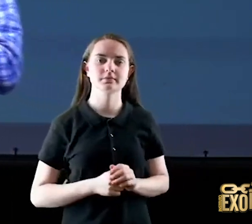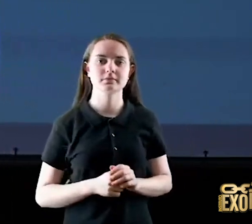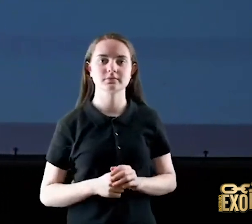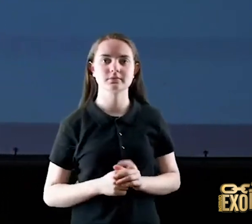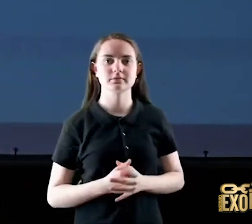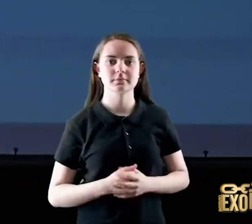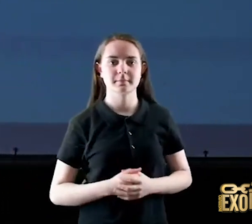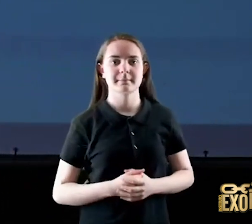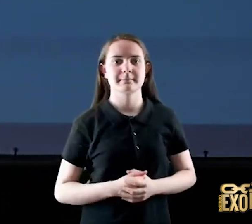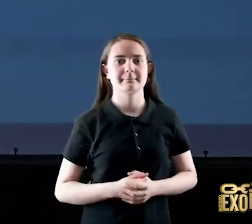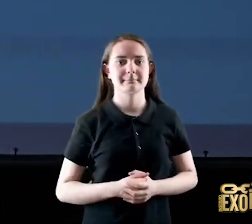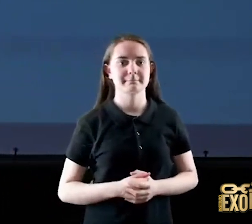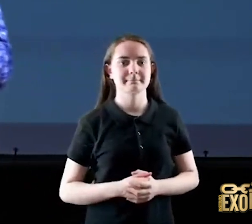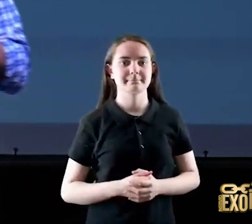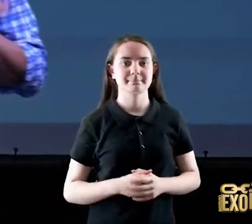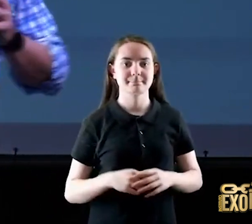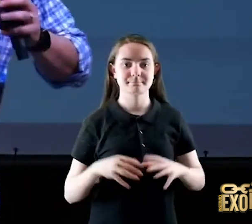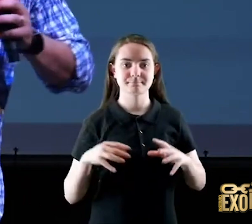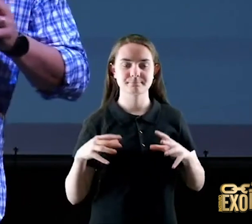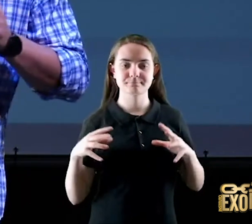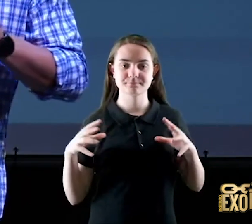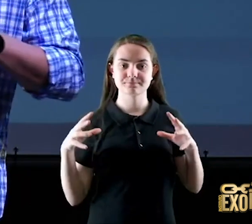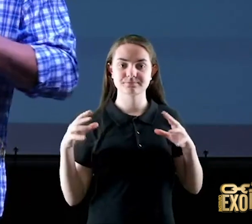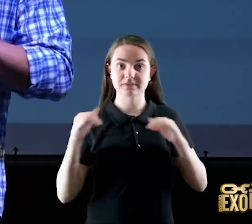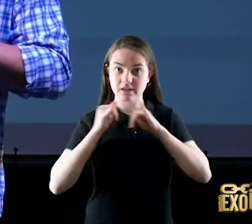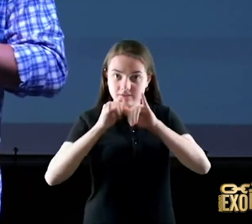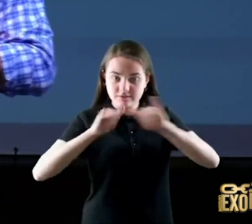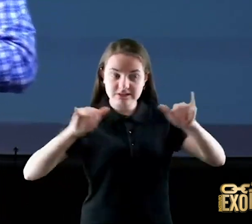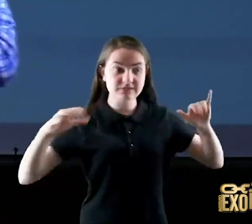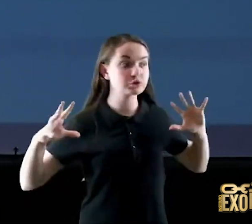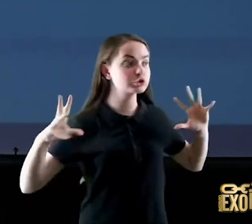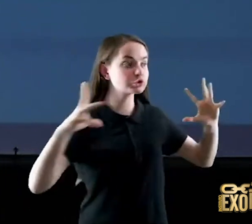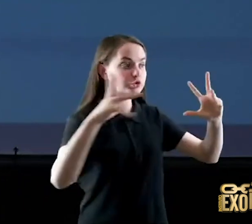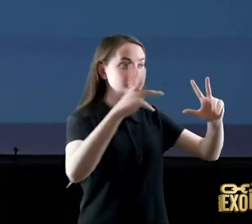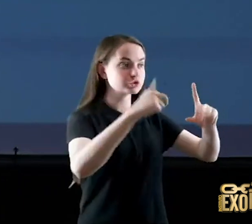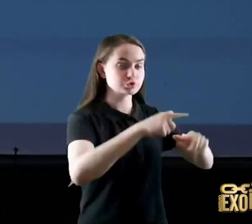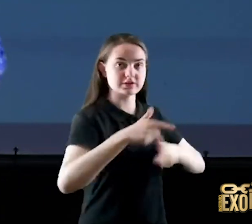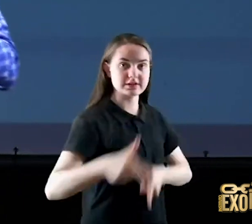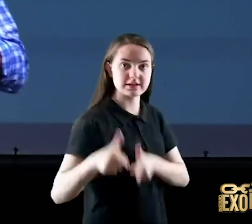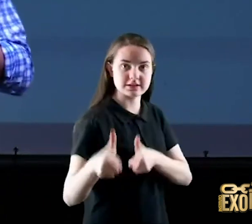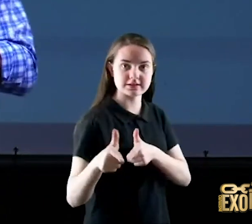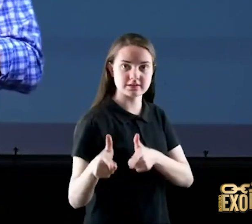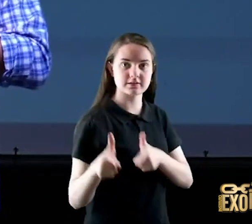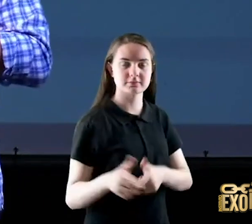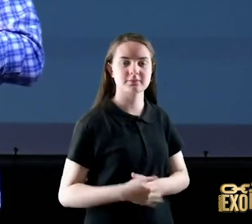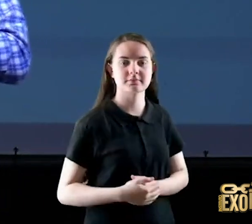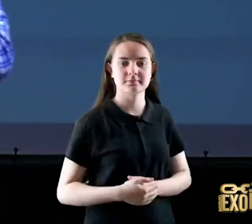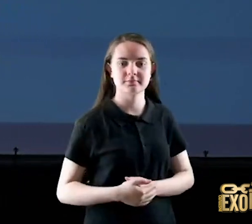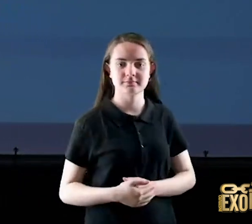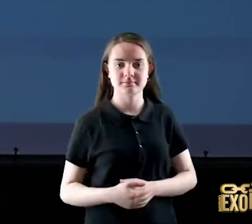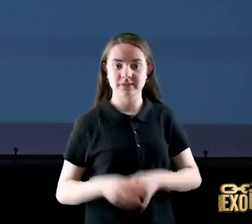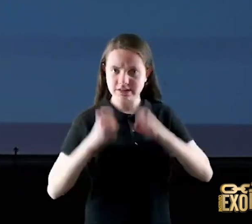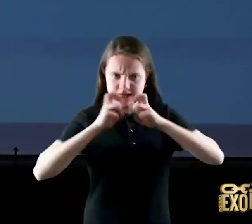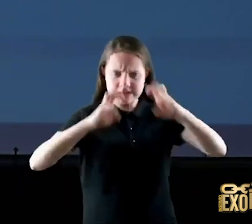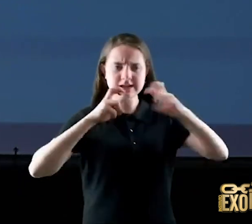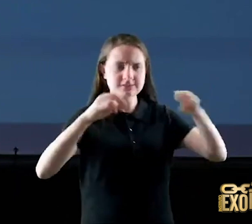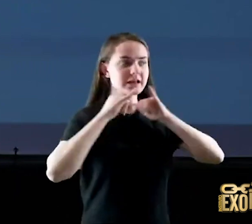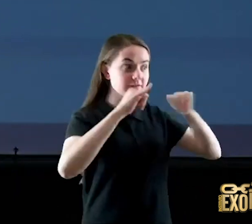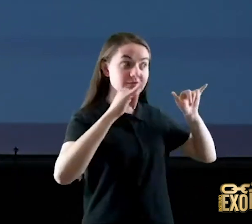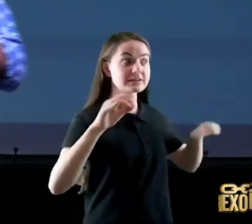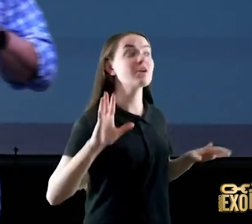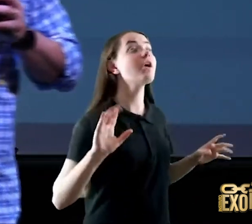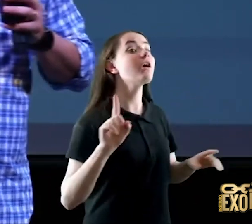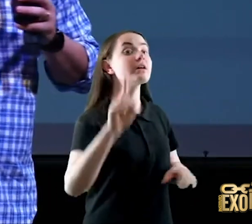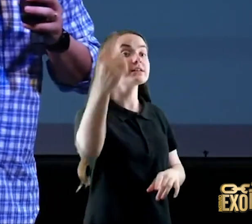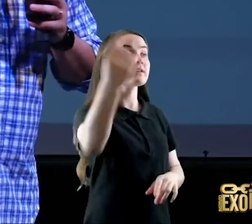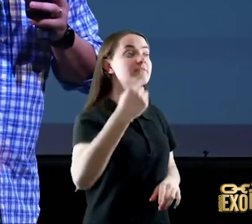army significa todas as armas todos all armas peguem as armas ele é aquele que grita e avisa o mal está